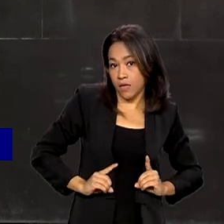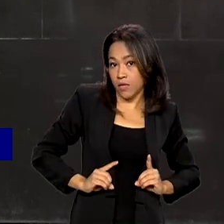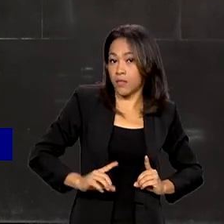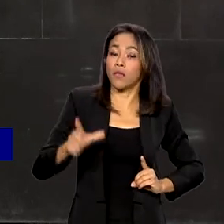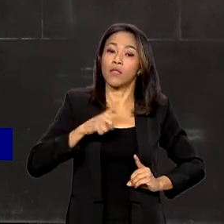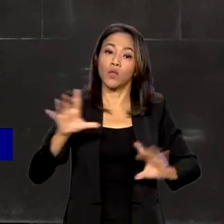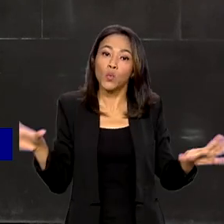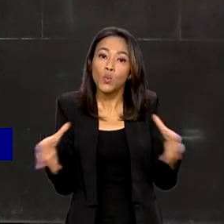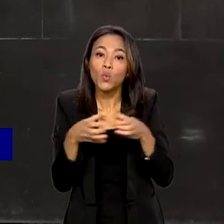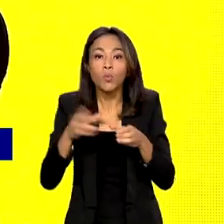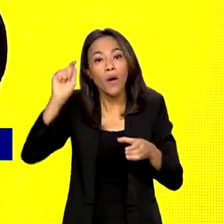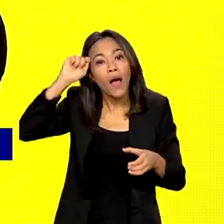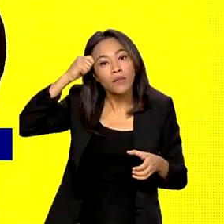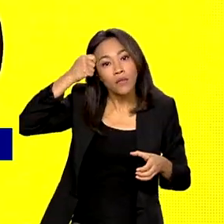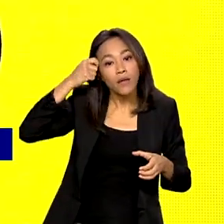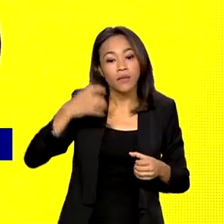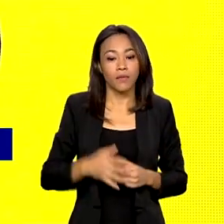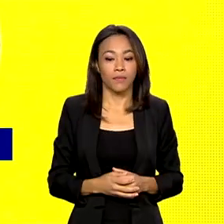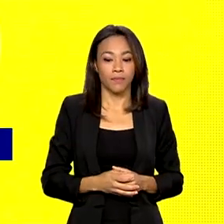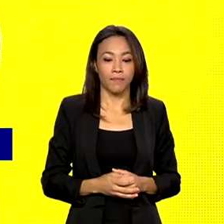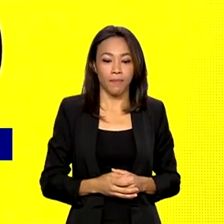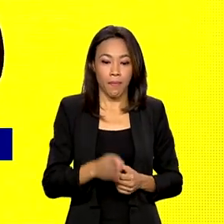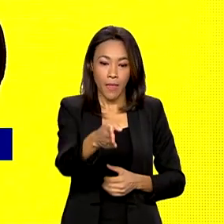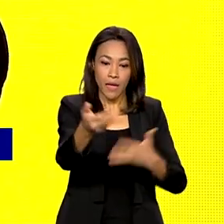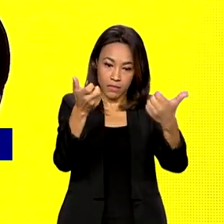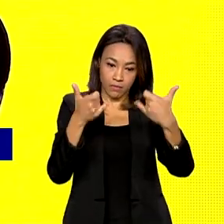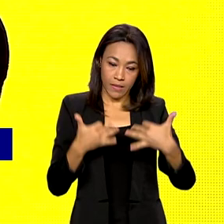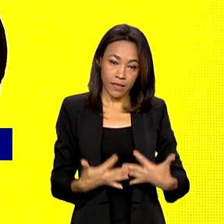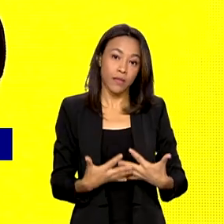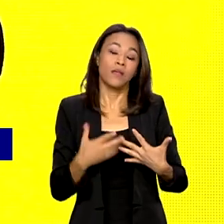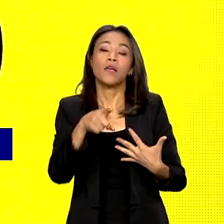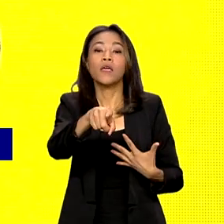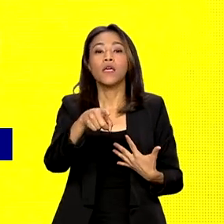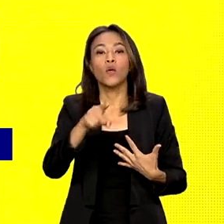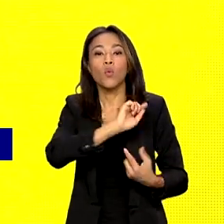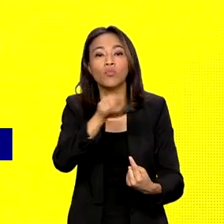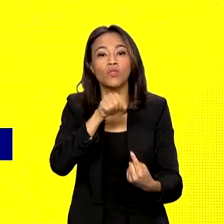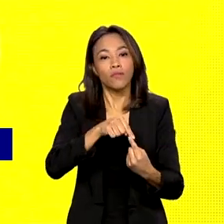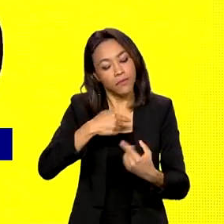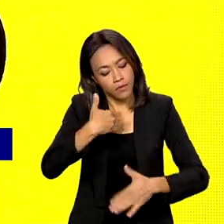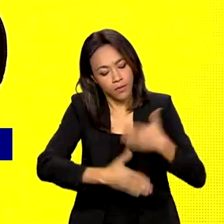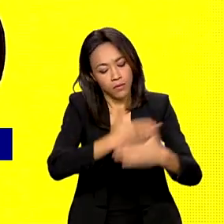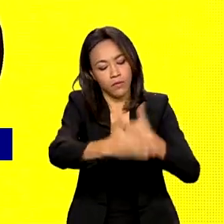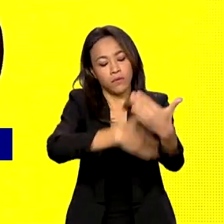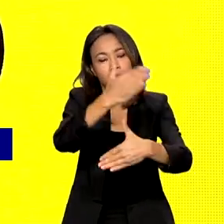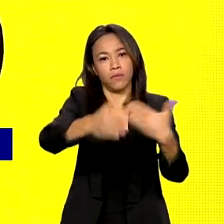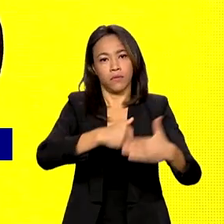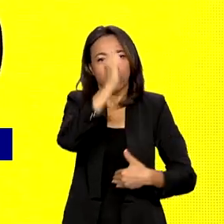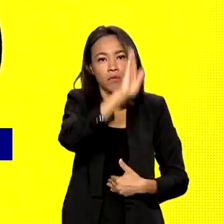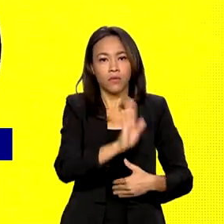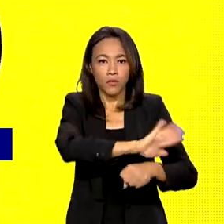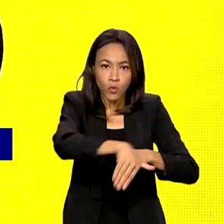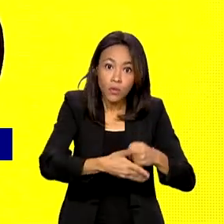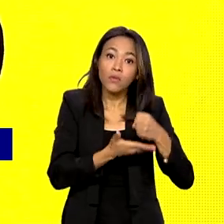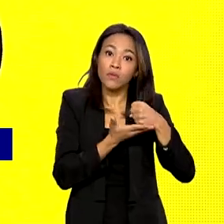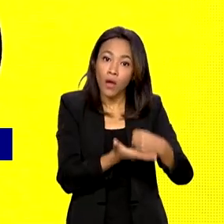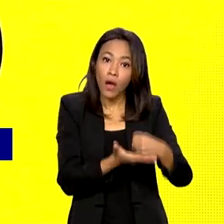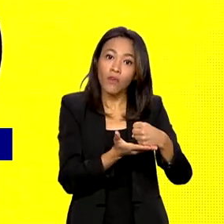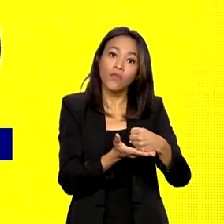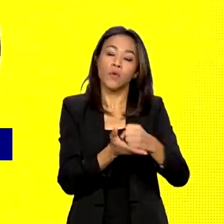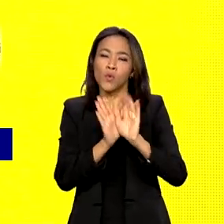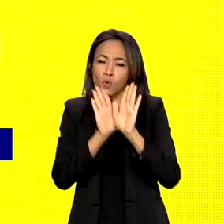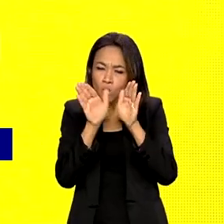étnico-raciais. A conversa agora é desenvolver o Brasil de forma sustentável, rumo a uma